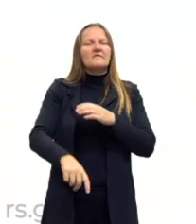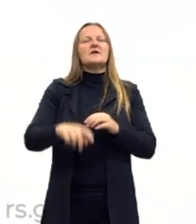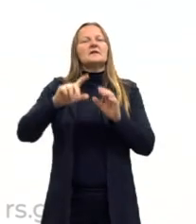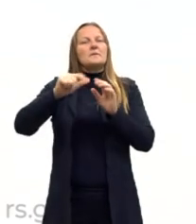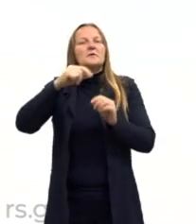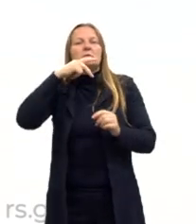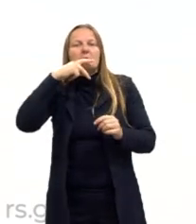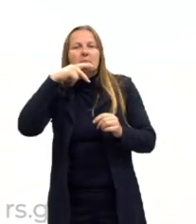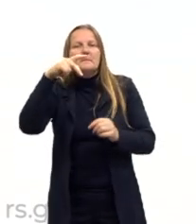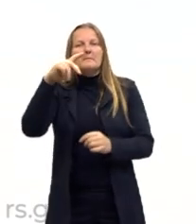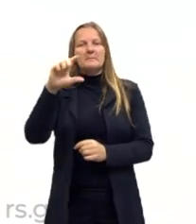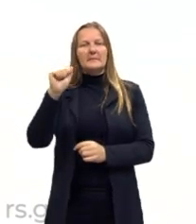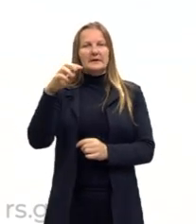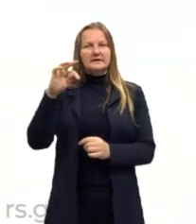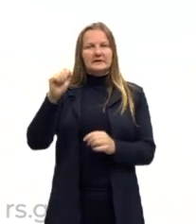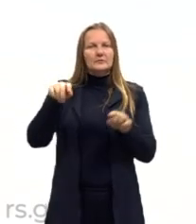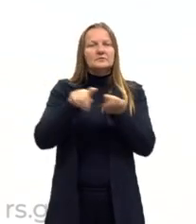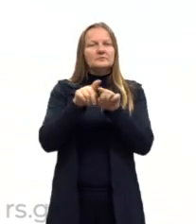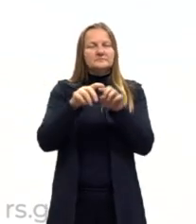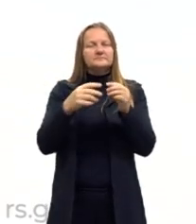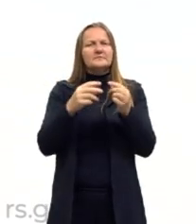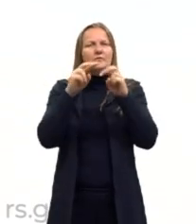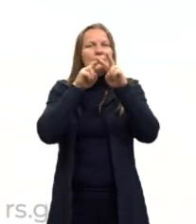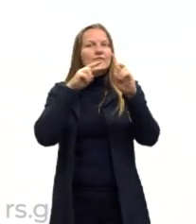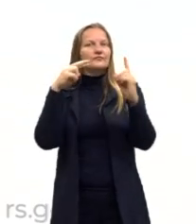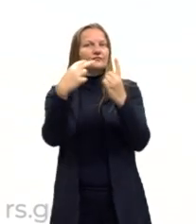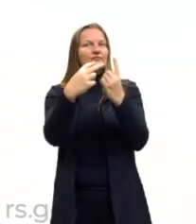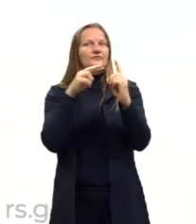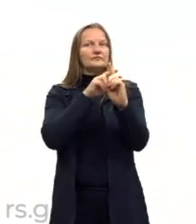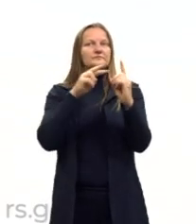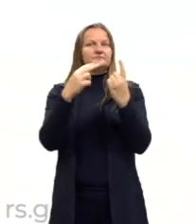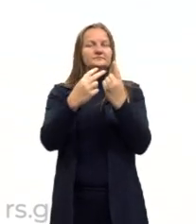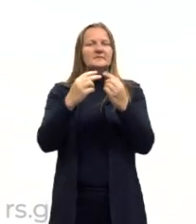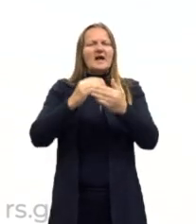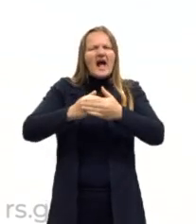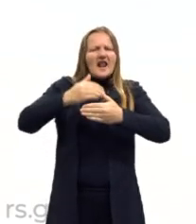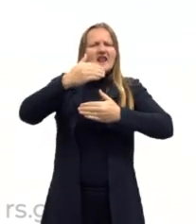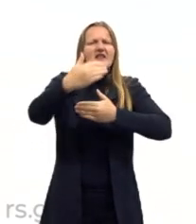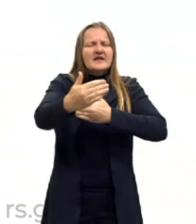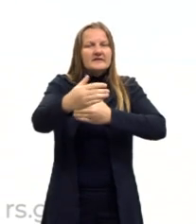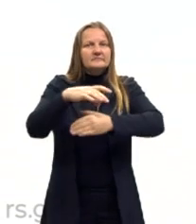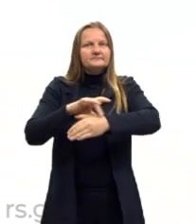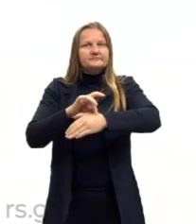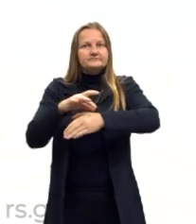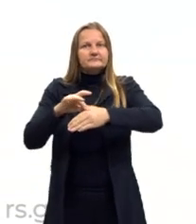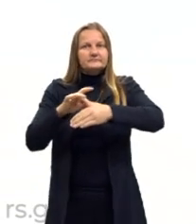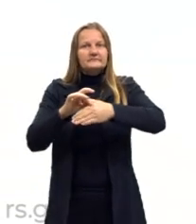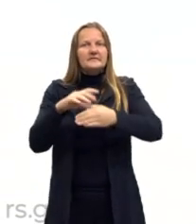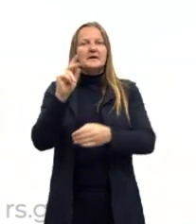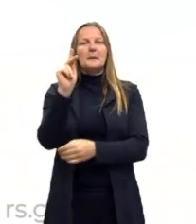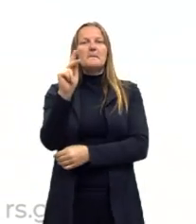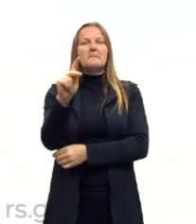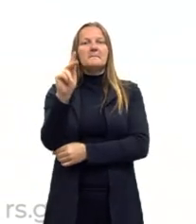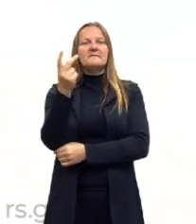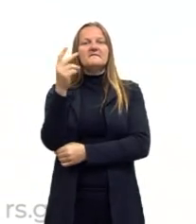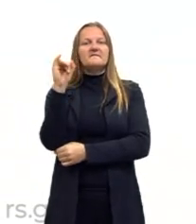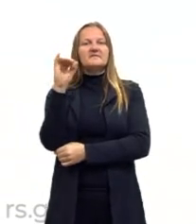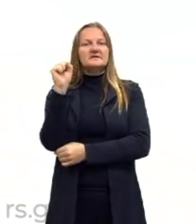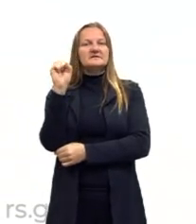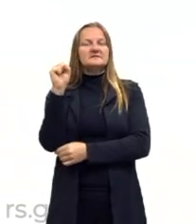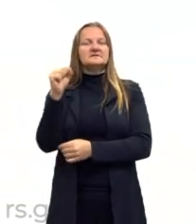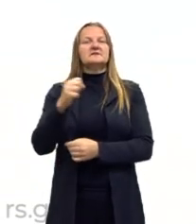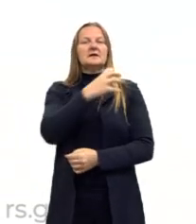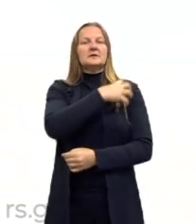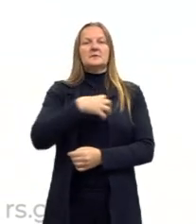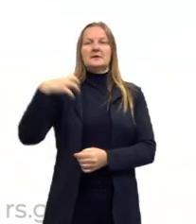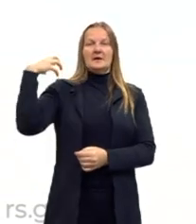dessa visão, esse conhecimento além da física, além da physis. O próprio Aristóteles também são